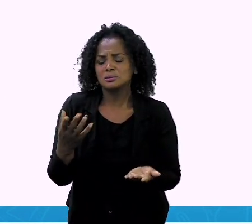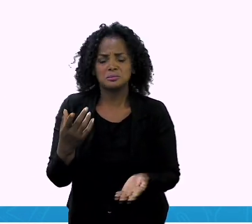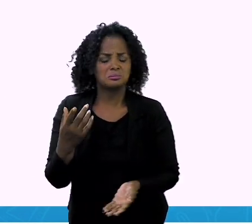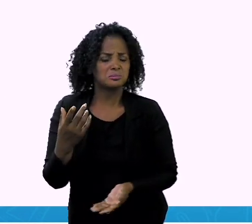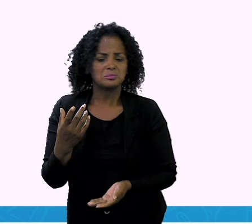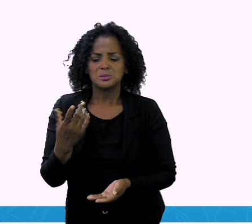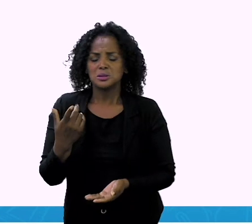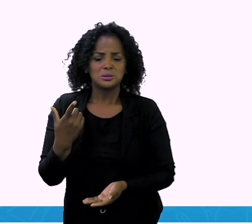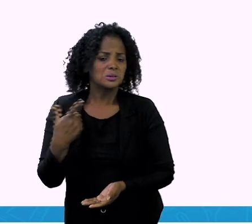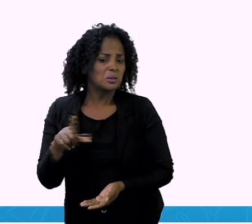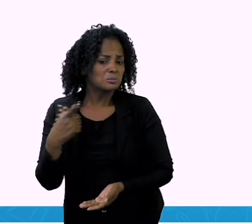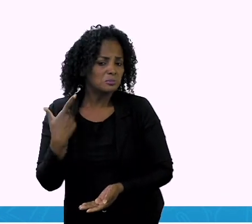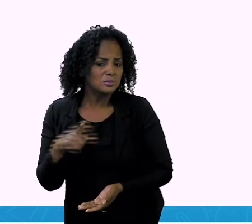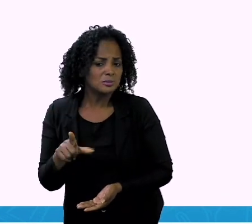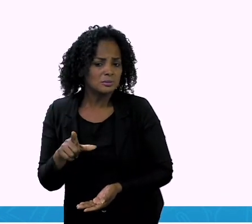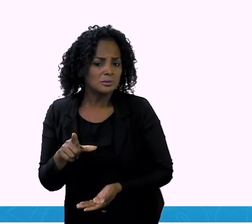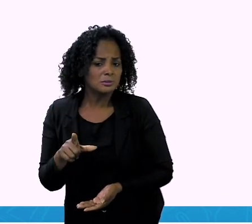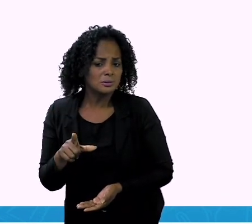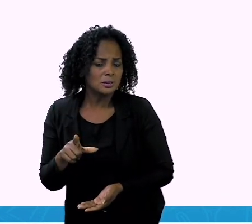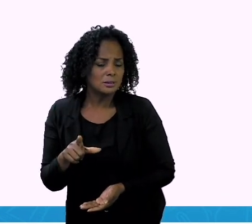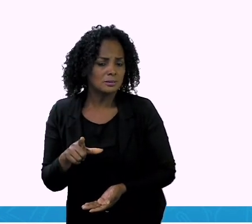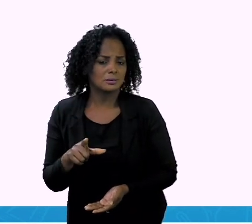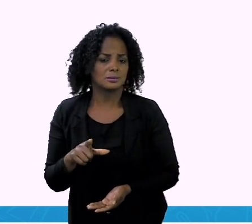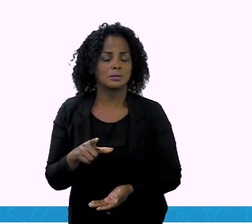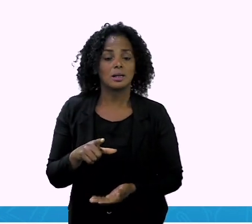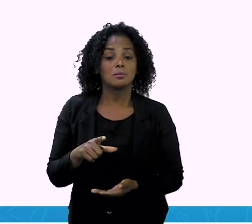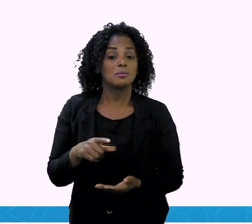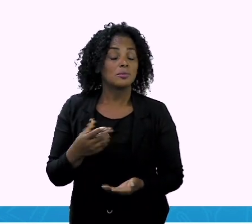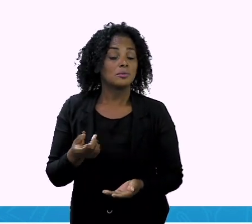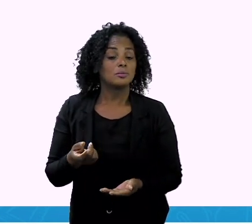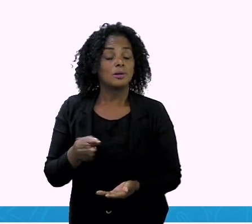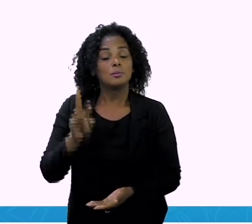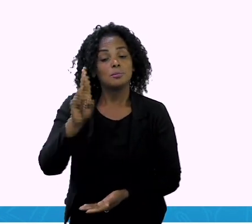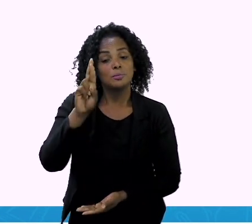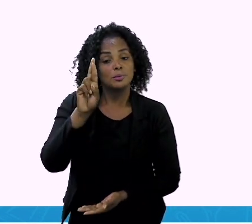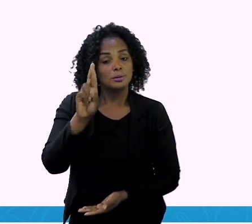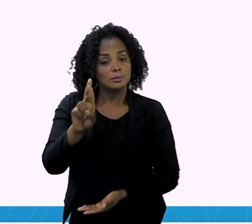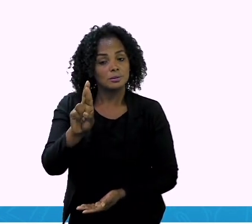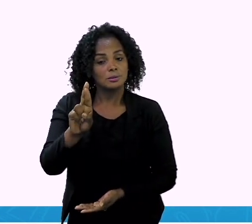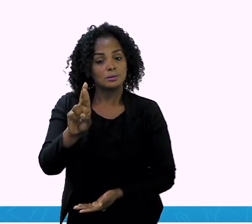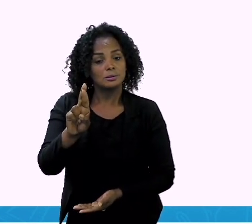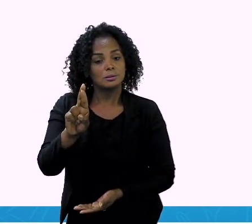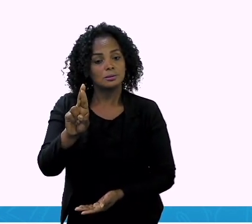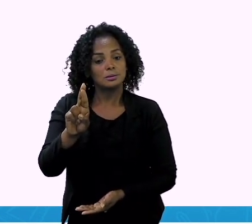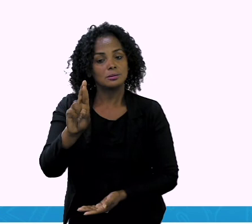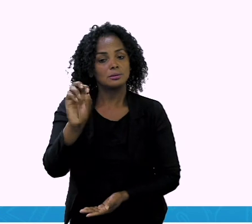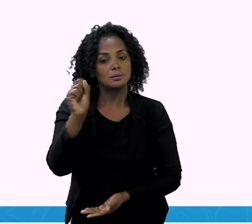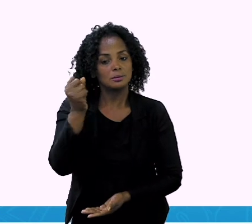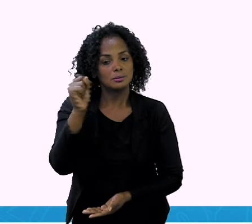mãos ainda. Mas rapidinho a gente vai conseguir pegar uma dessa. Vamos representar aqui? Olha.